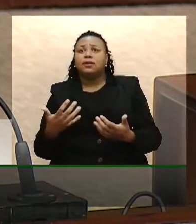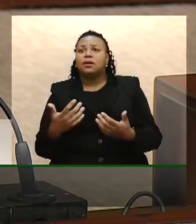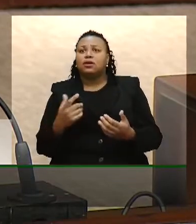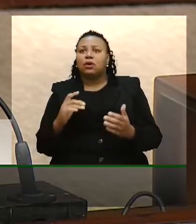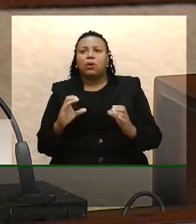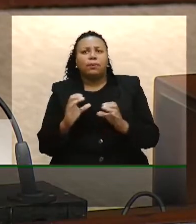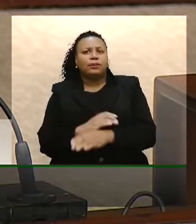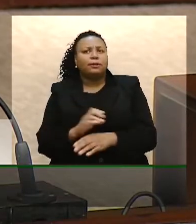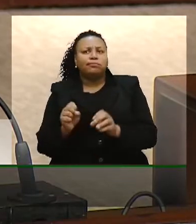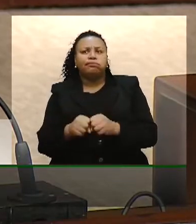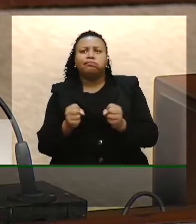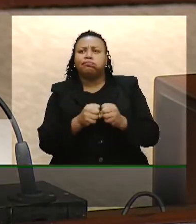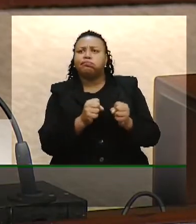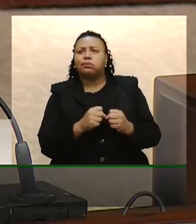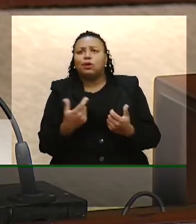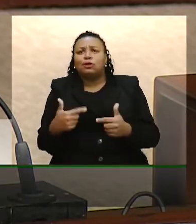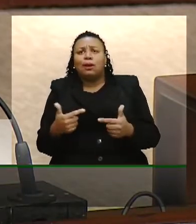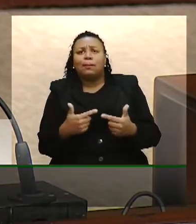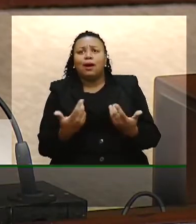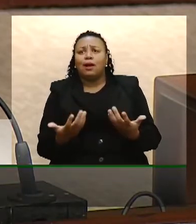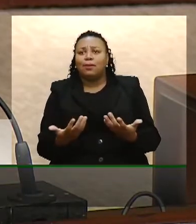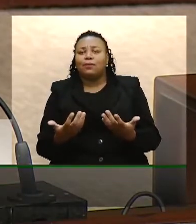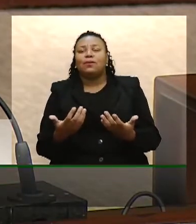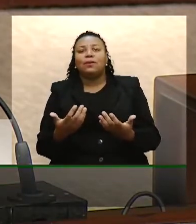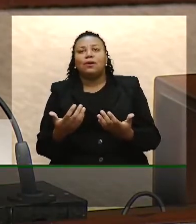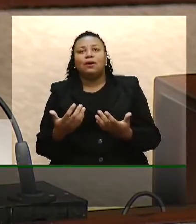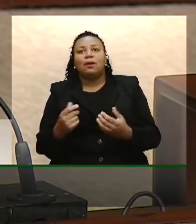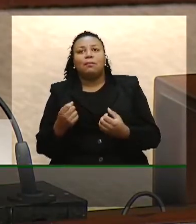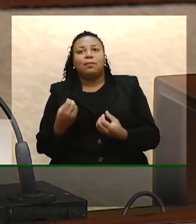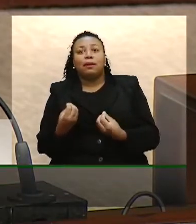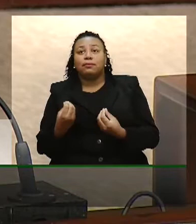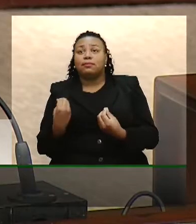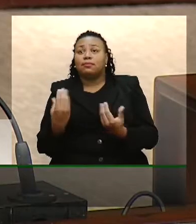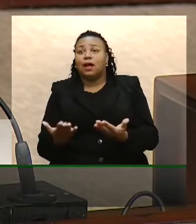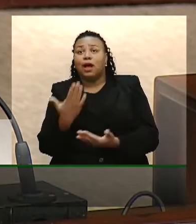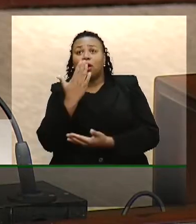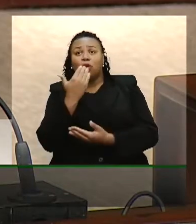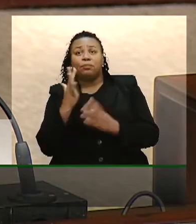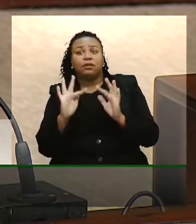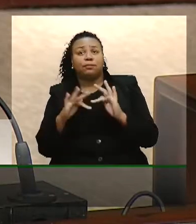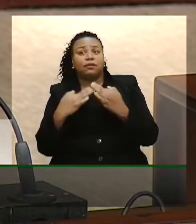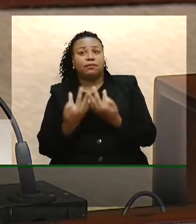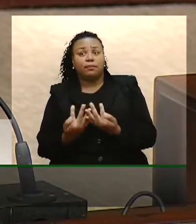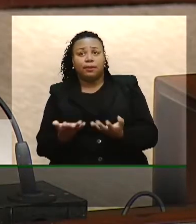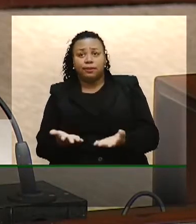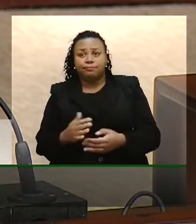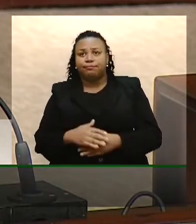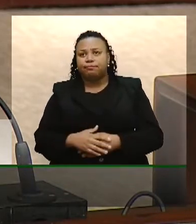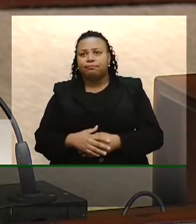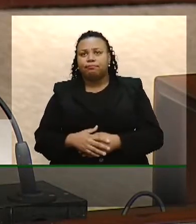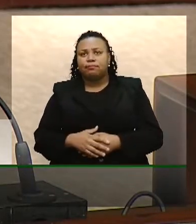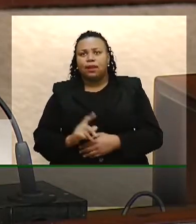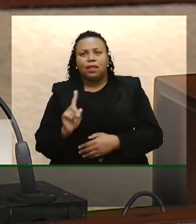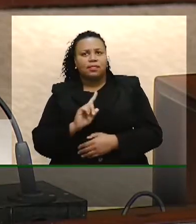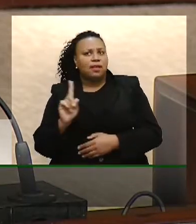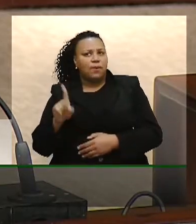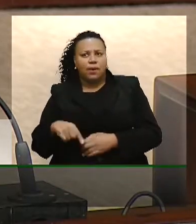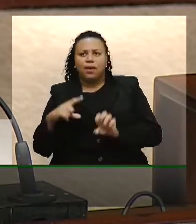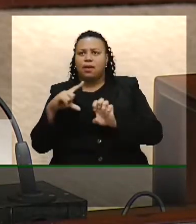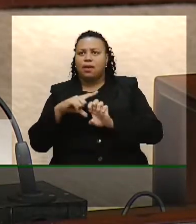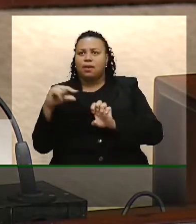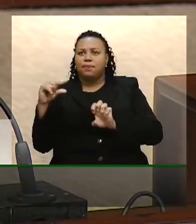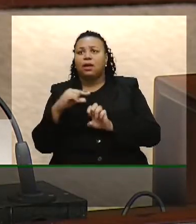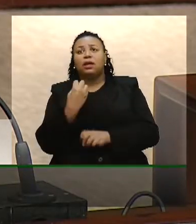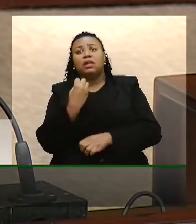completa precarização para colocar o pão na mesa de suas famílias. não é empreendedorismo,